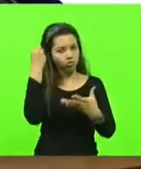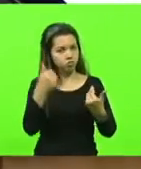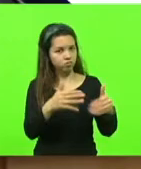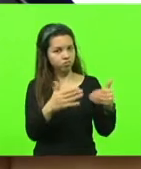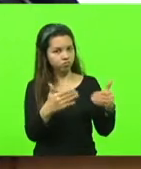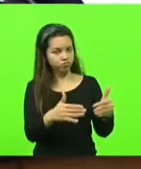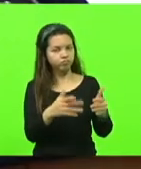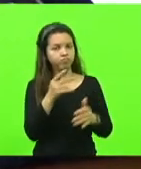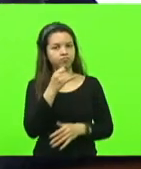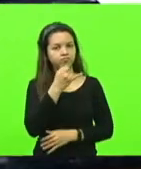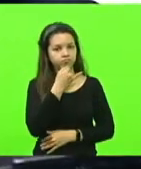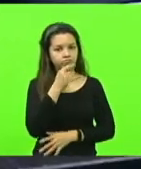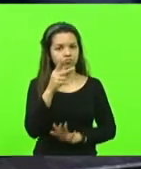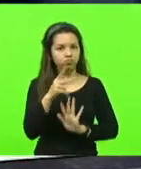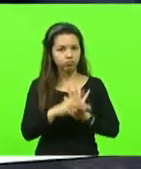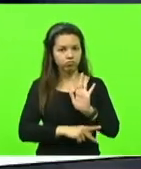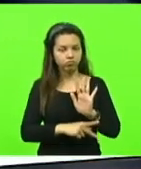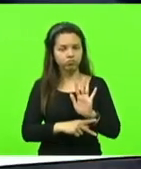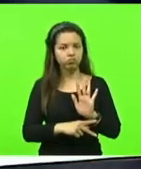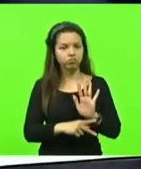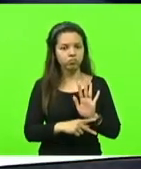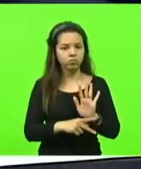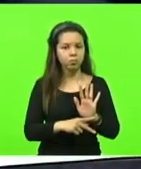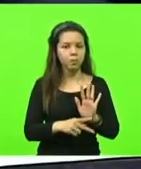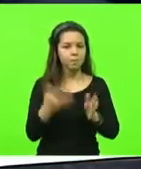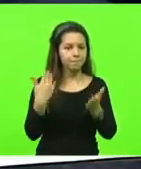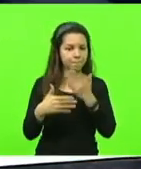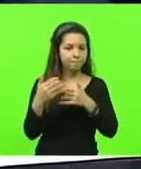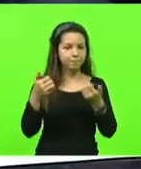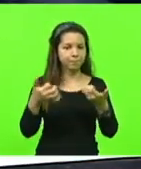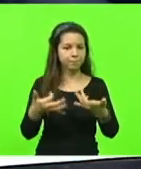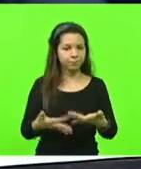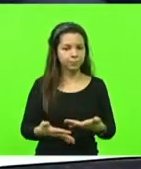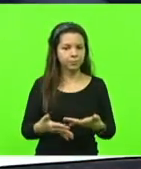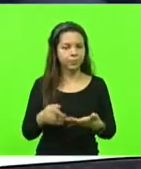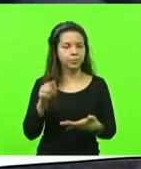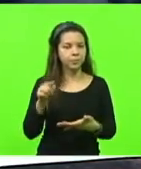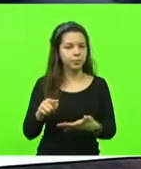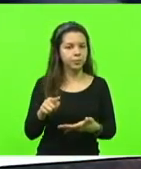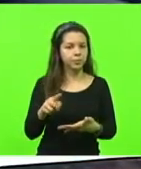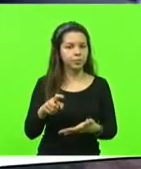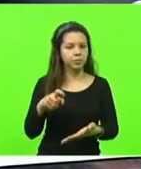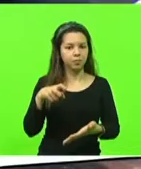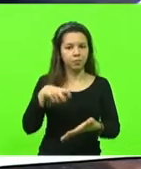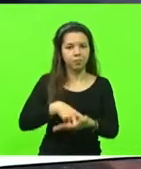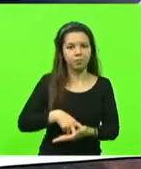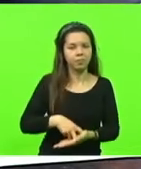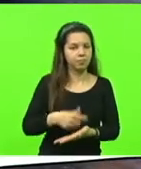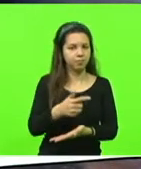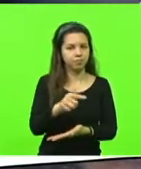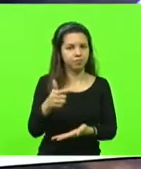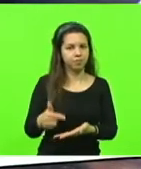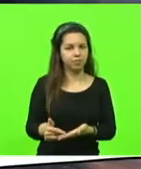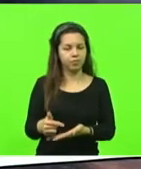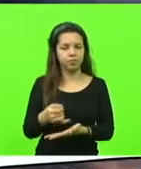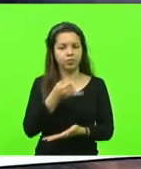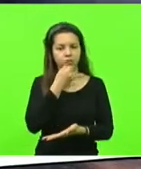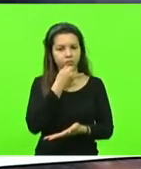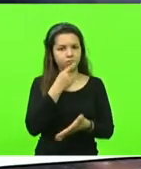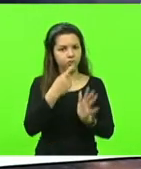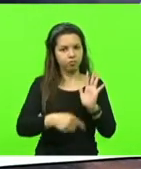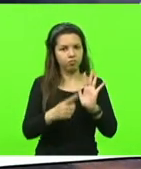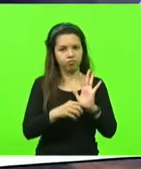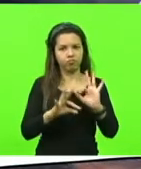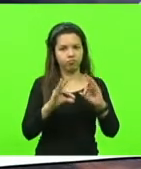projeto, na verdade, na época eu falei, esse é o projeto da impunidade e lamento que não foi vetado na integridade.